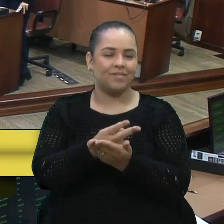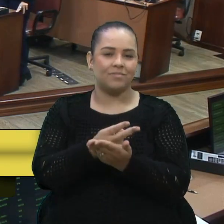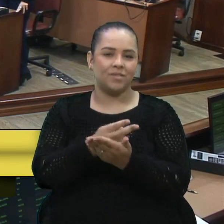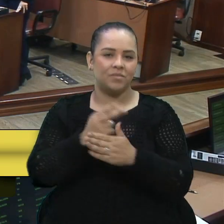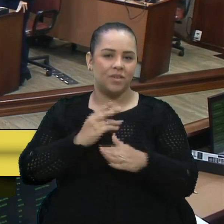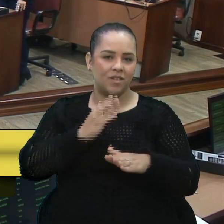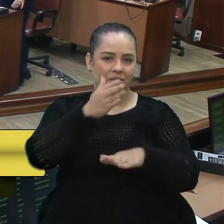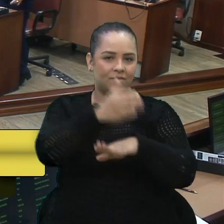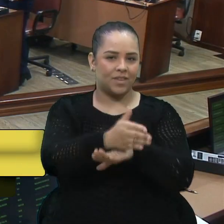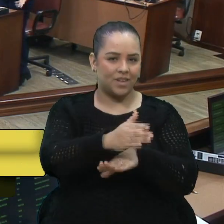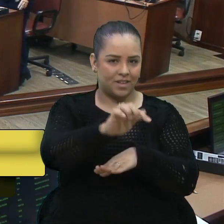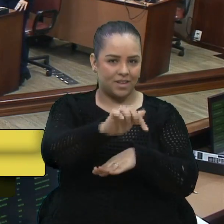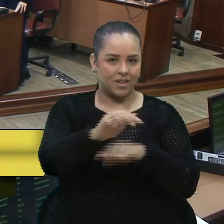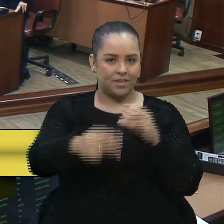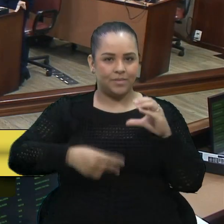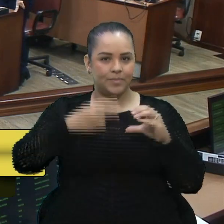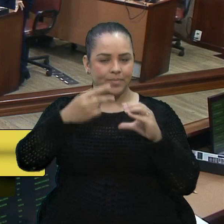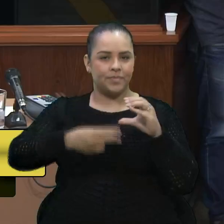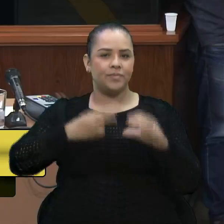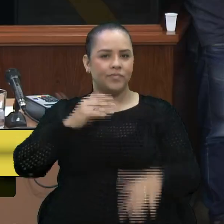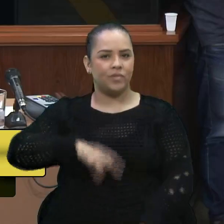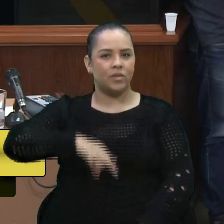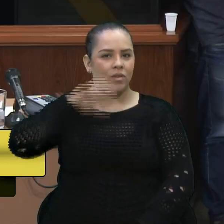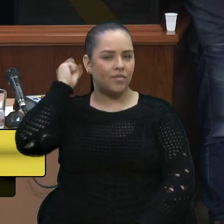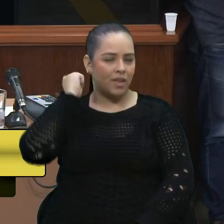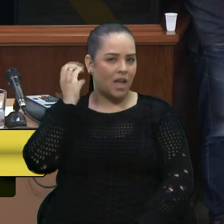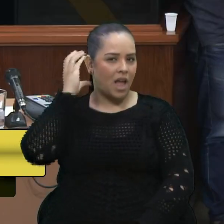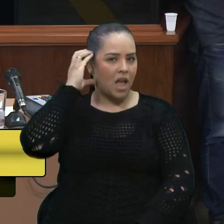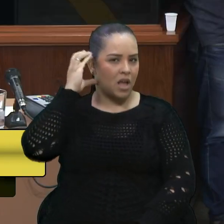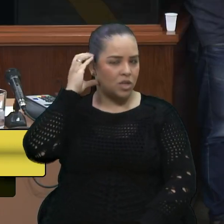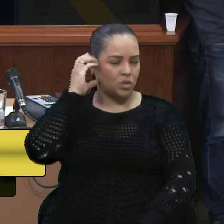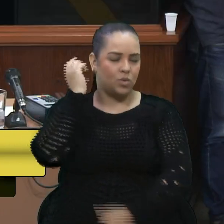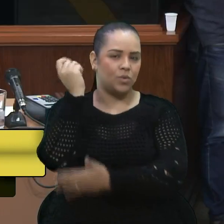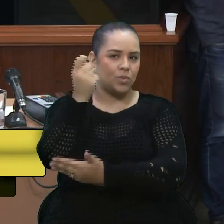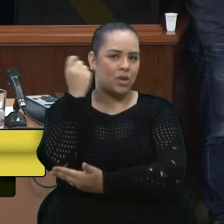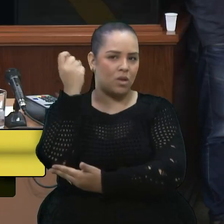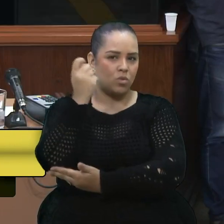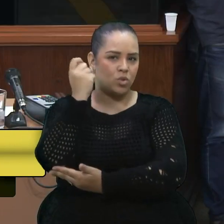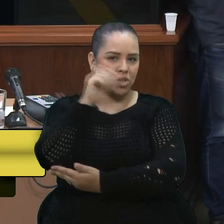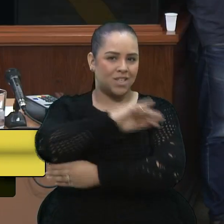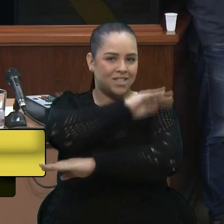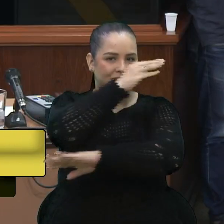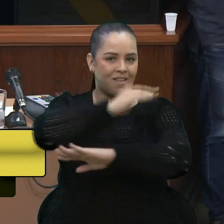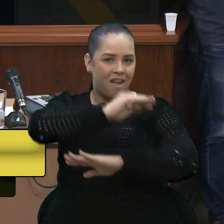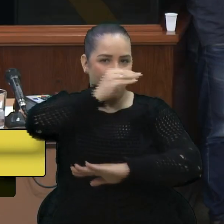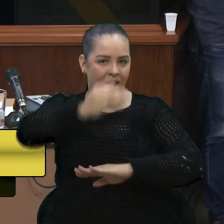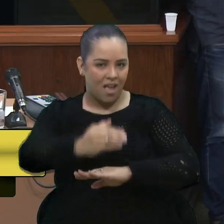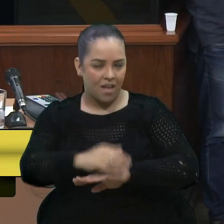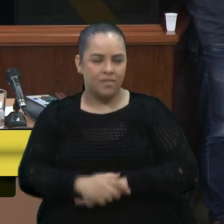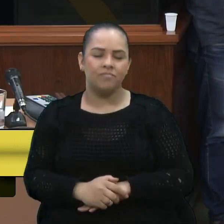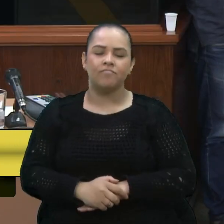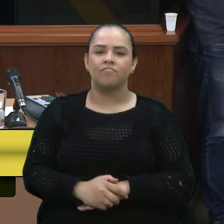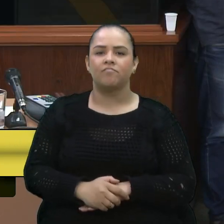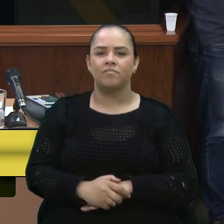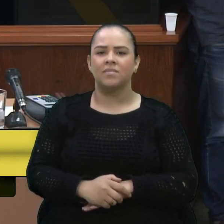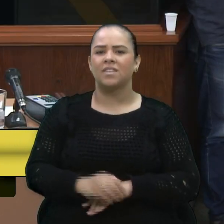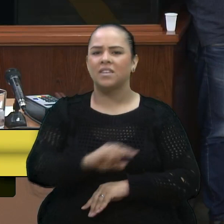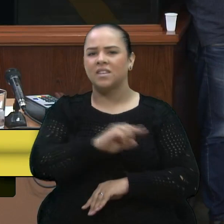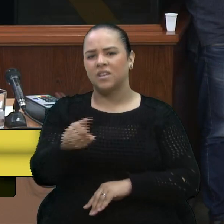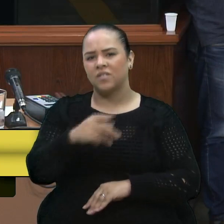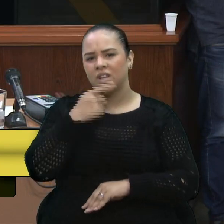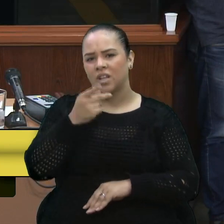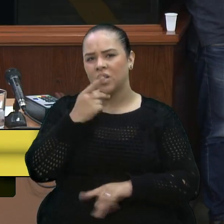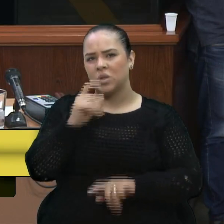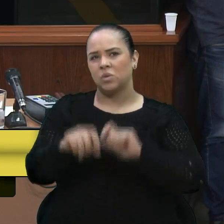à Câmara de Vereadores, ouvi a Gaúcha Serra. Eu estava atenta à programação da Gaúcha Serra. Eles estavam falando a